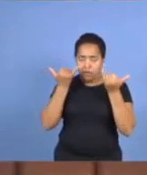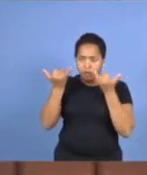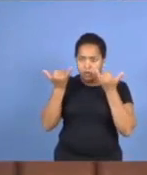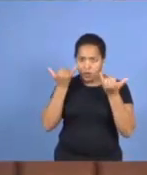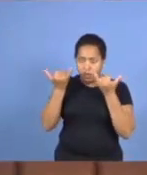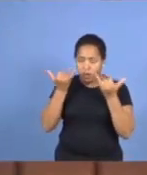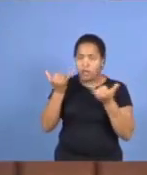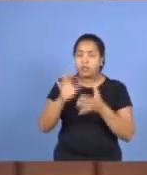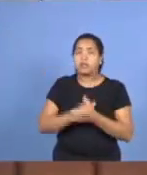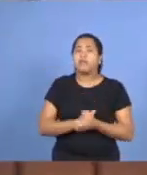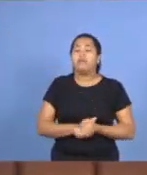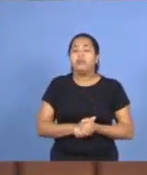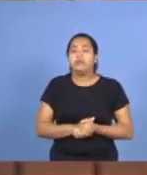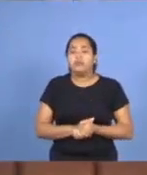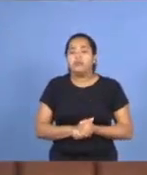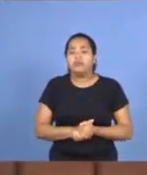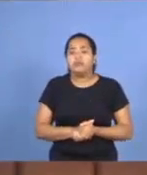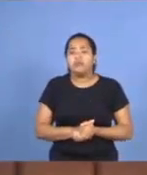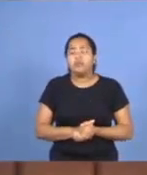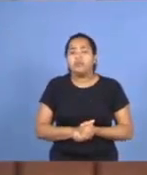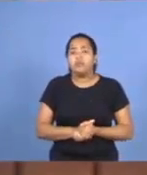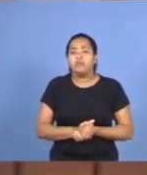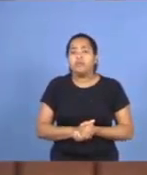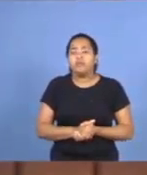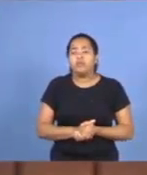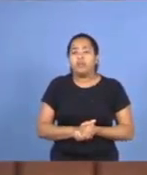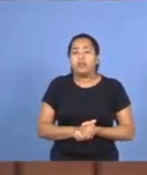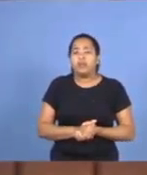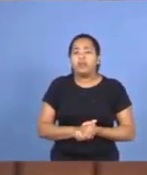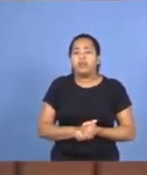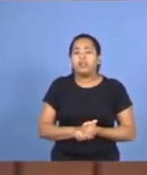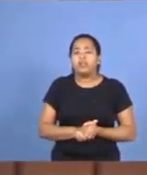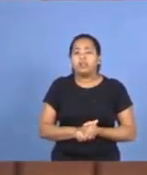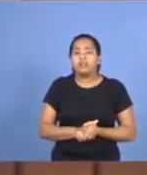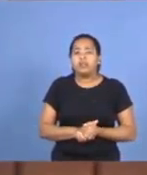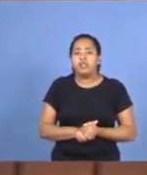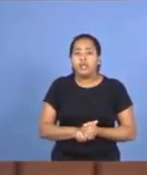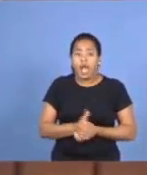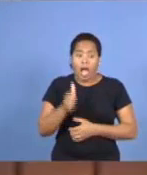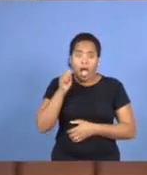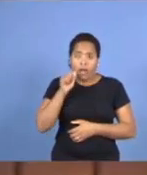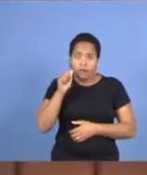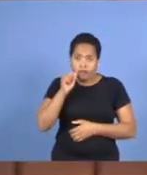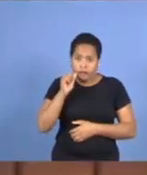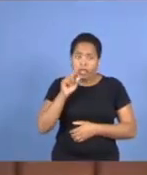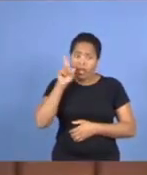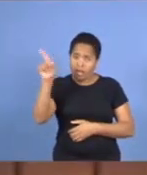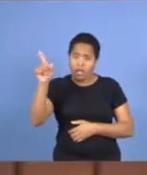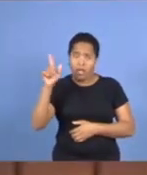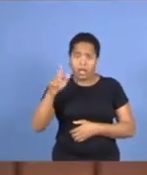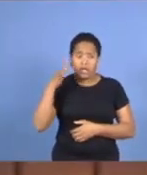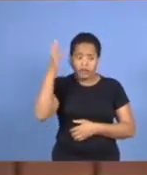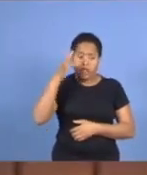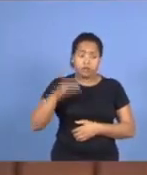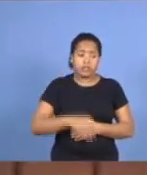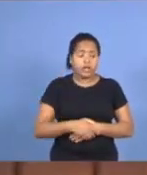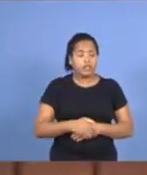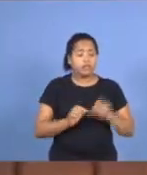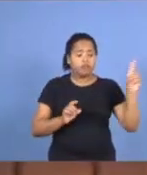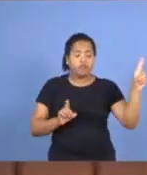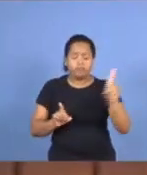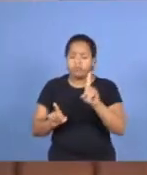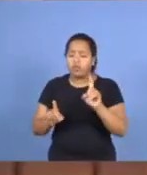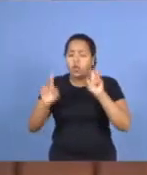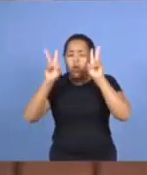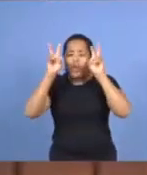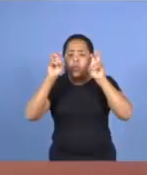falando, minha filha foi abordada na faculdade, e veio o assunto, ela